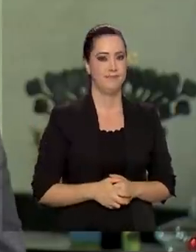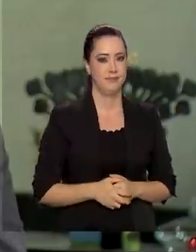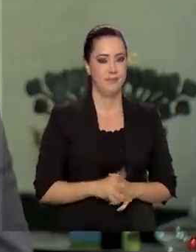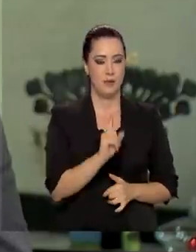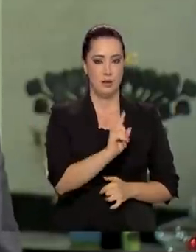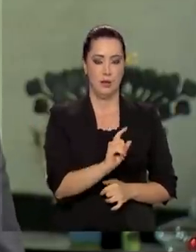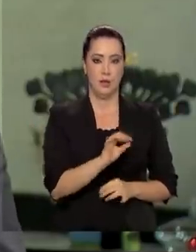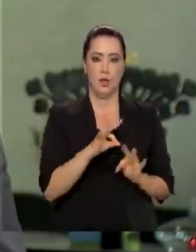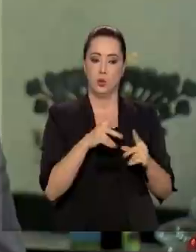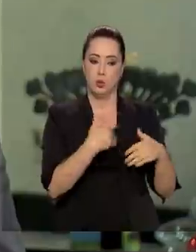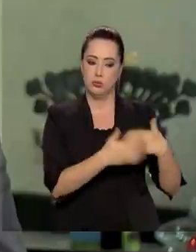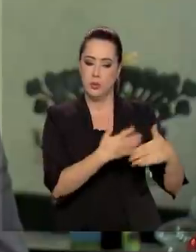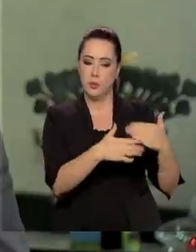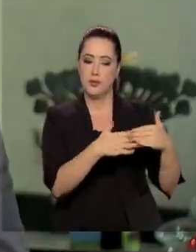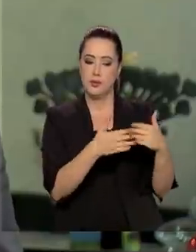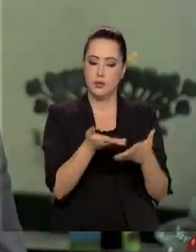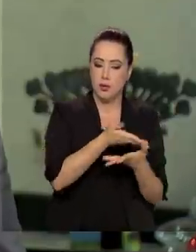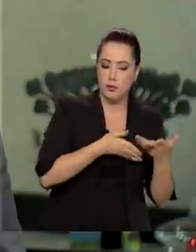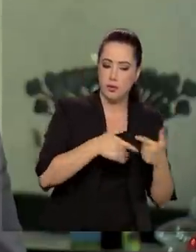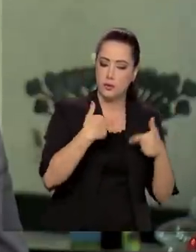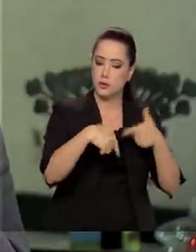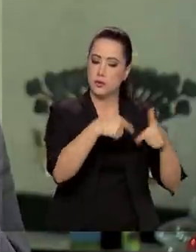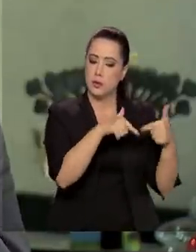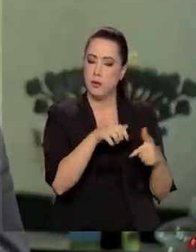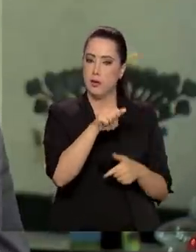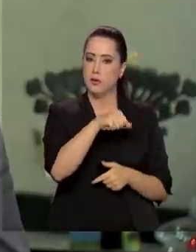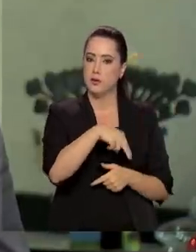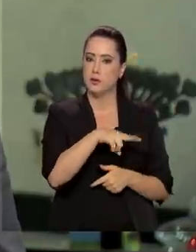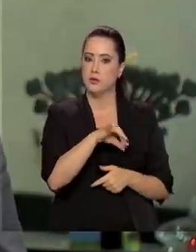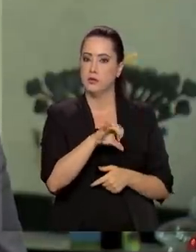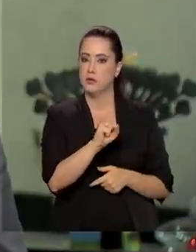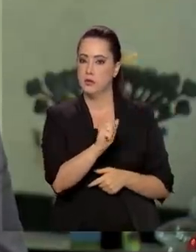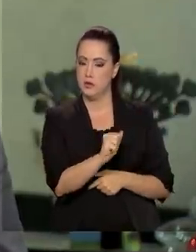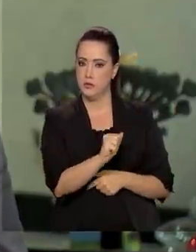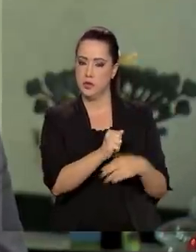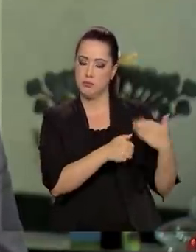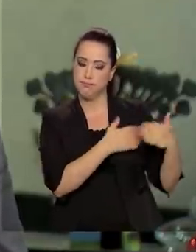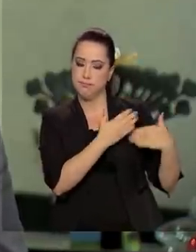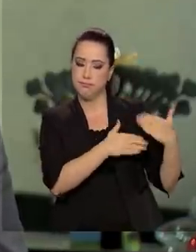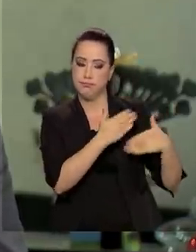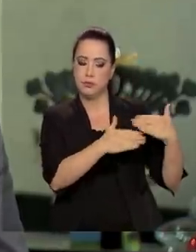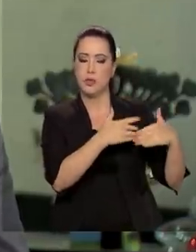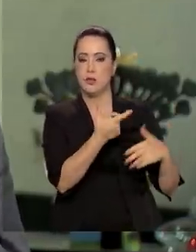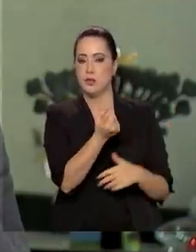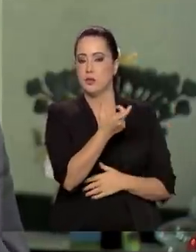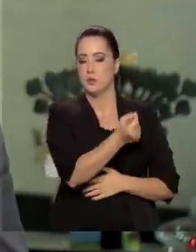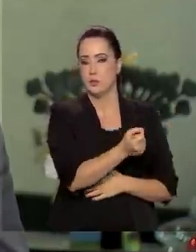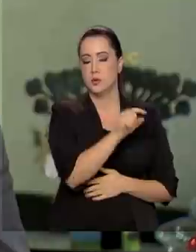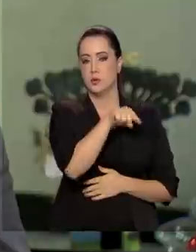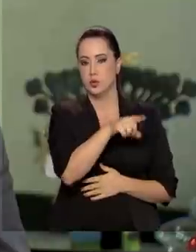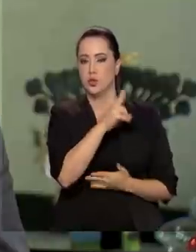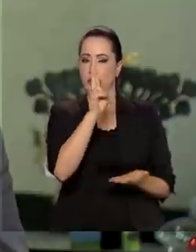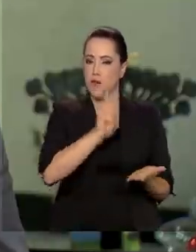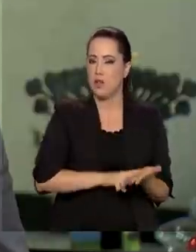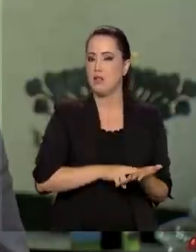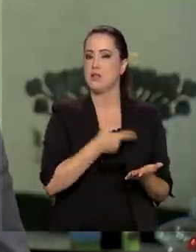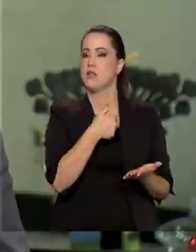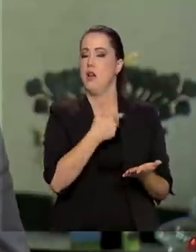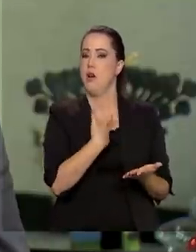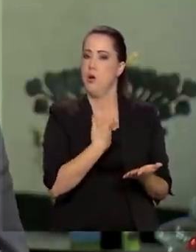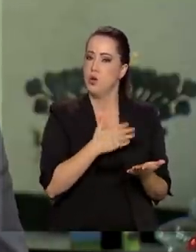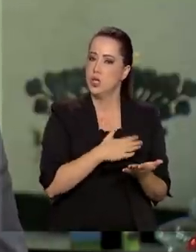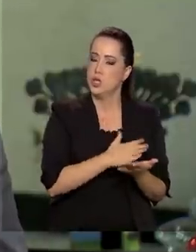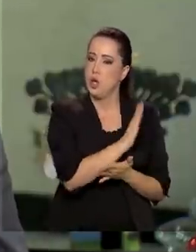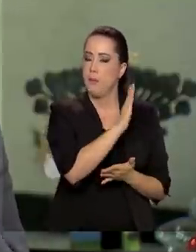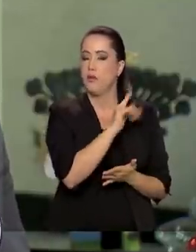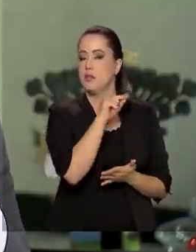todo esse processo envolve um trabalho da Anvisa que vem se desenrolando no decorrer de 2020, um trabalho de validação, de certificação.